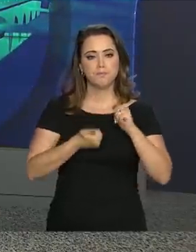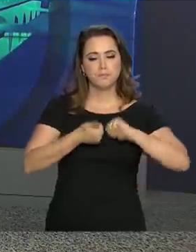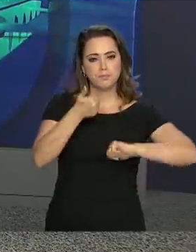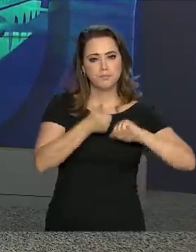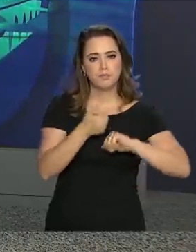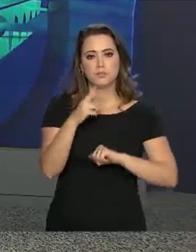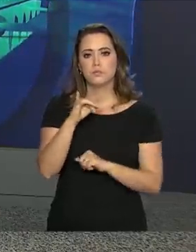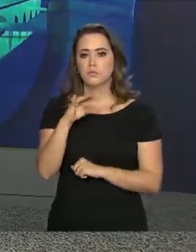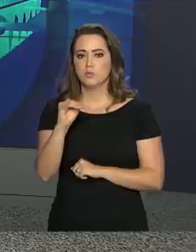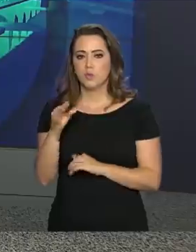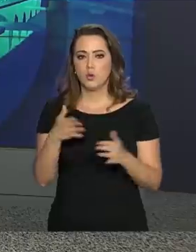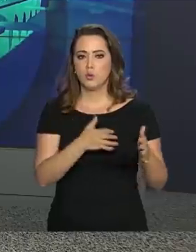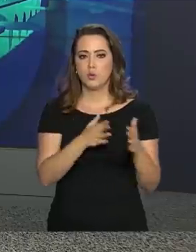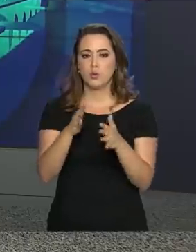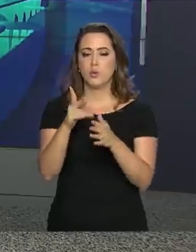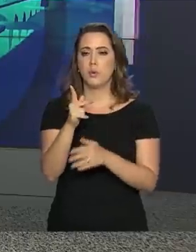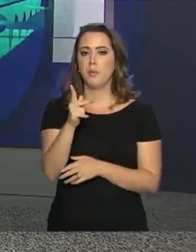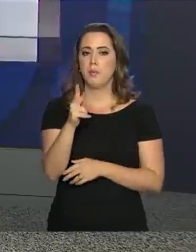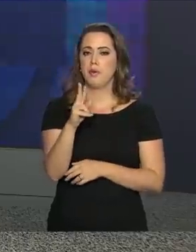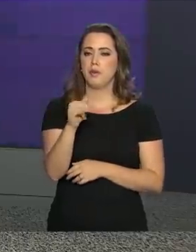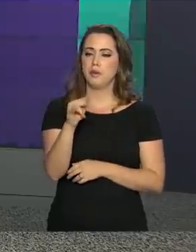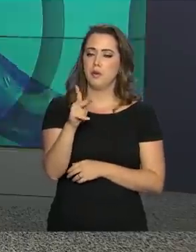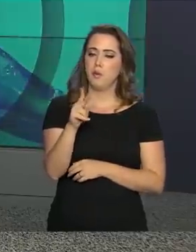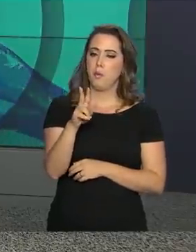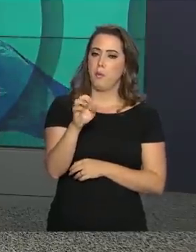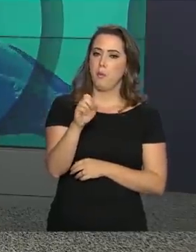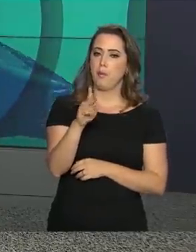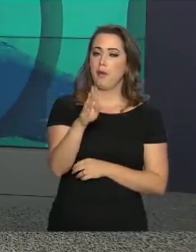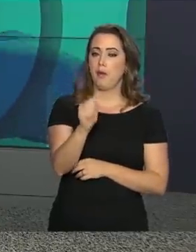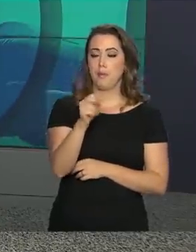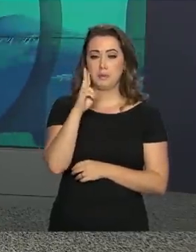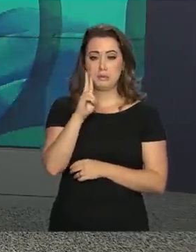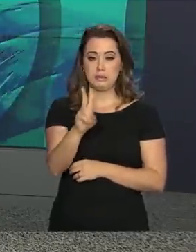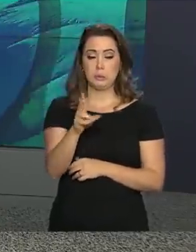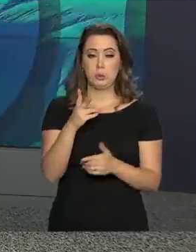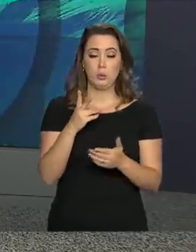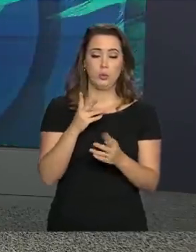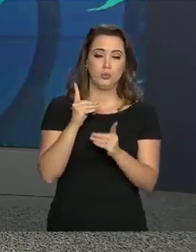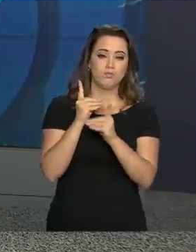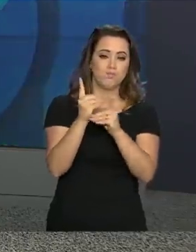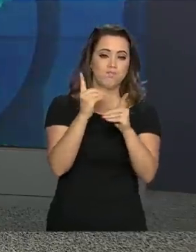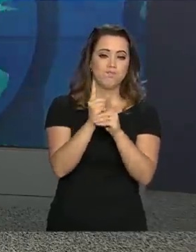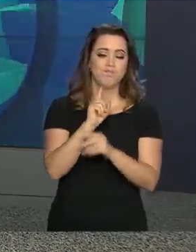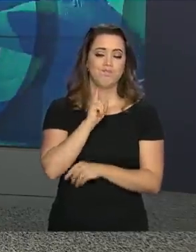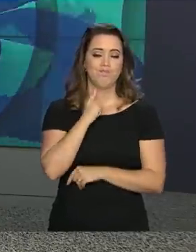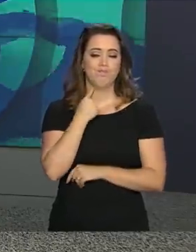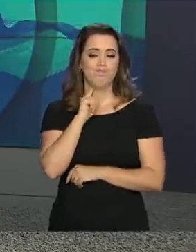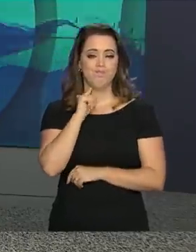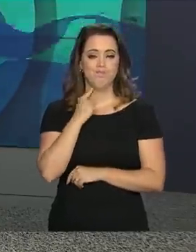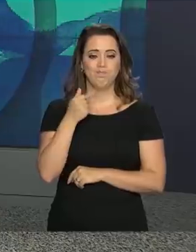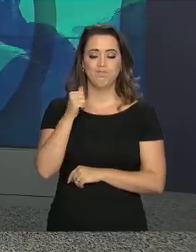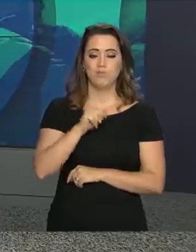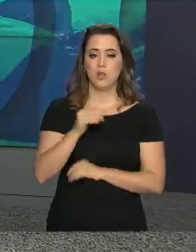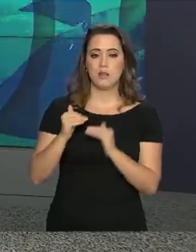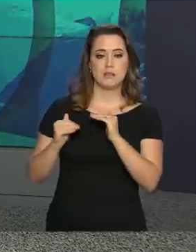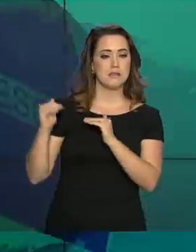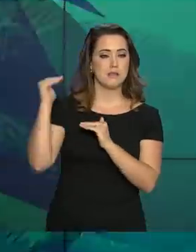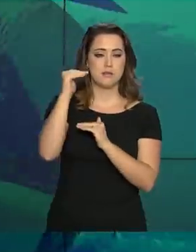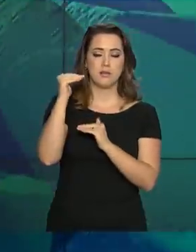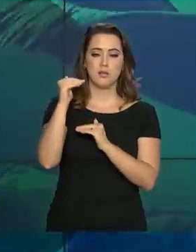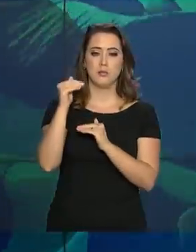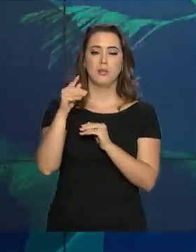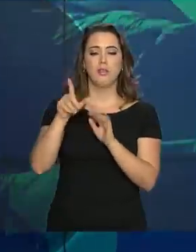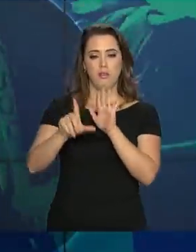O Instituto Mineiro de Gestão das Águas informou sobre a presença de metais em concentração superior à estabelecida.